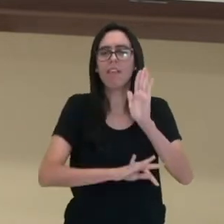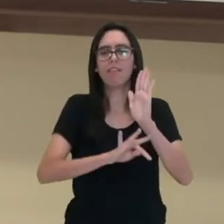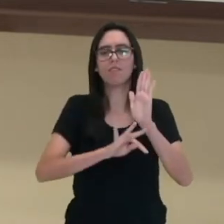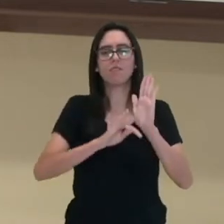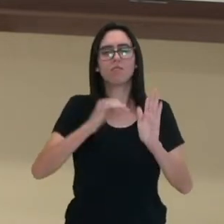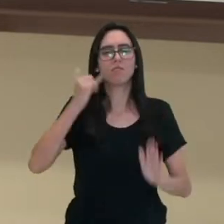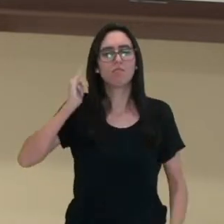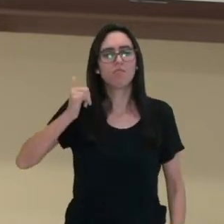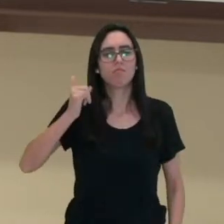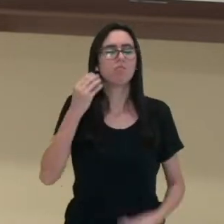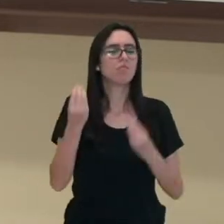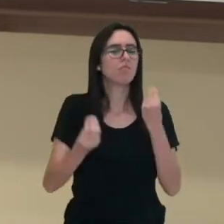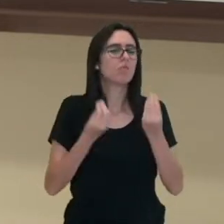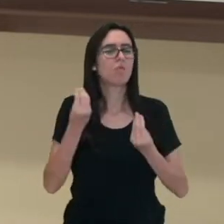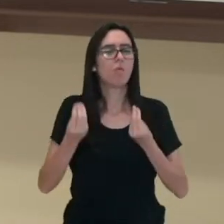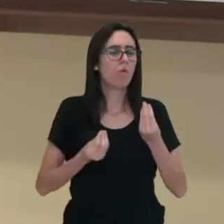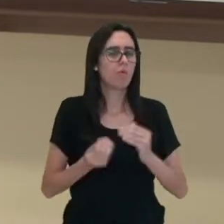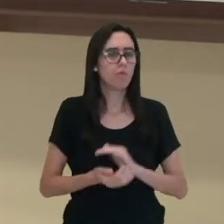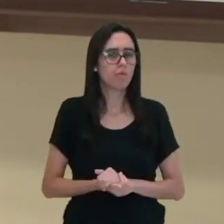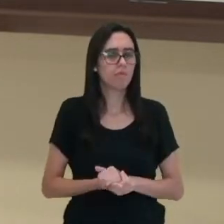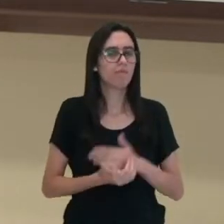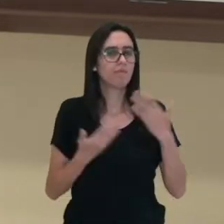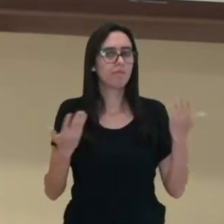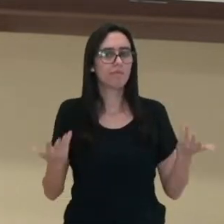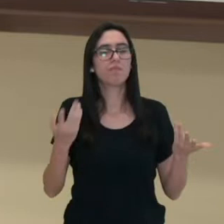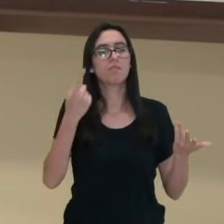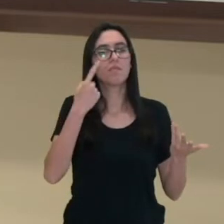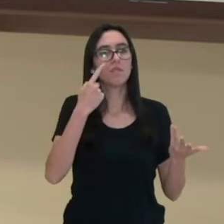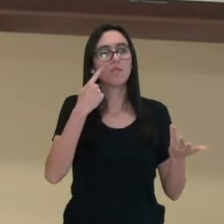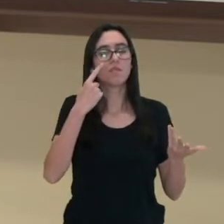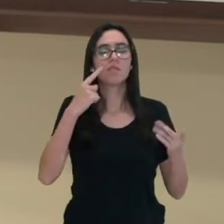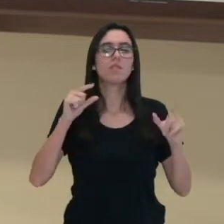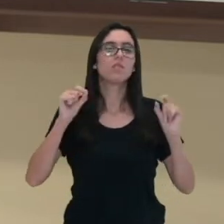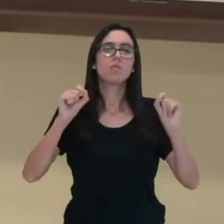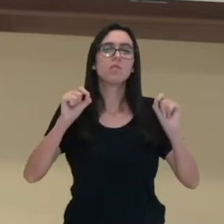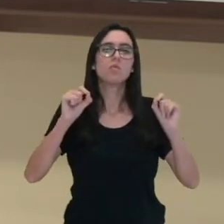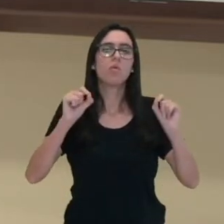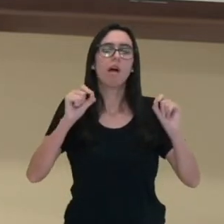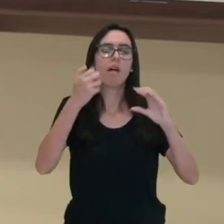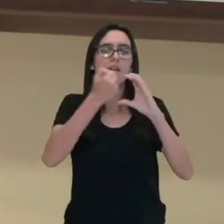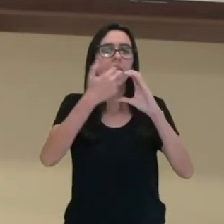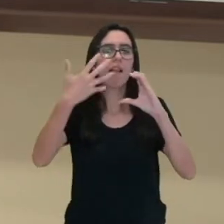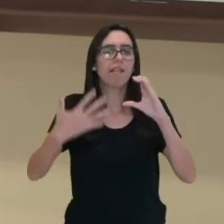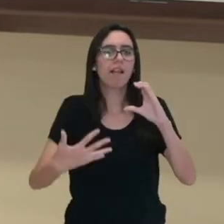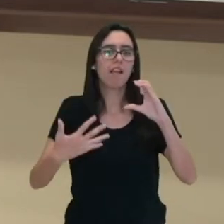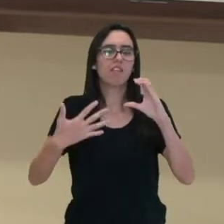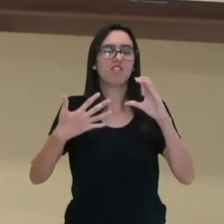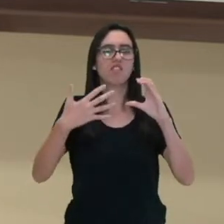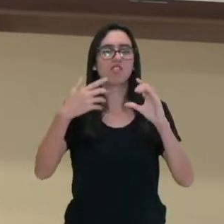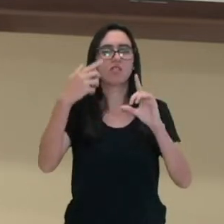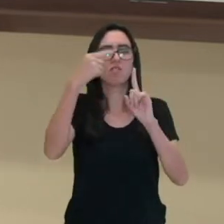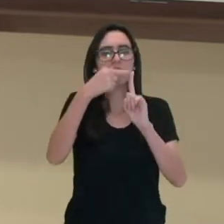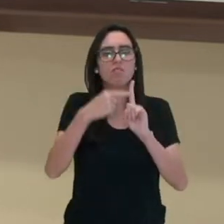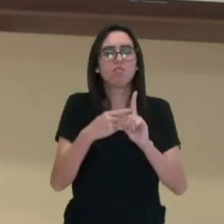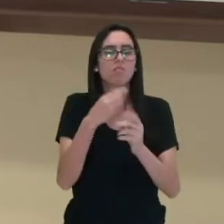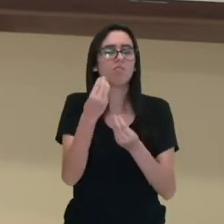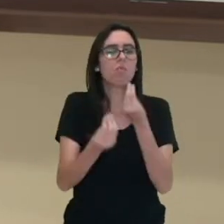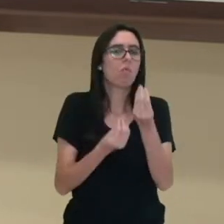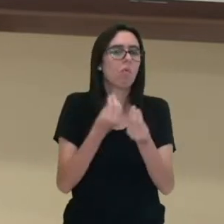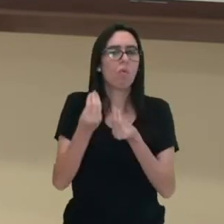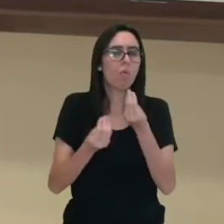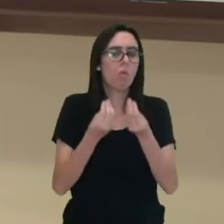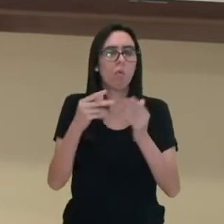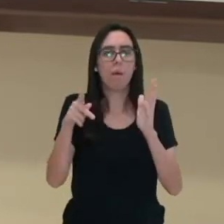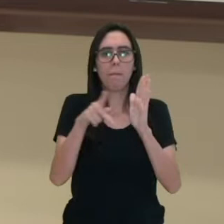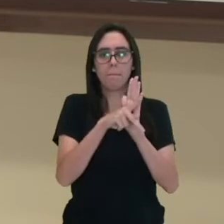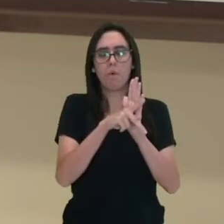as características de um conto. E vamos aqui analisar então quais seriam as estruturas composicionais para que possamos considerar o